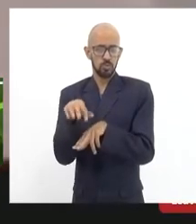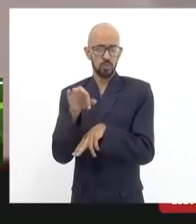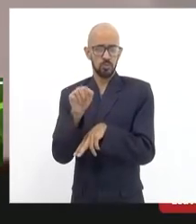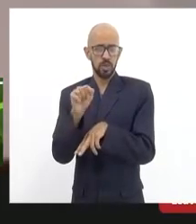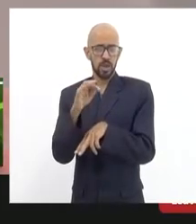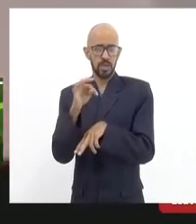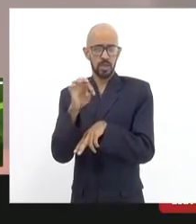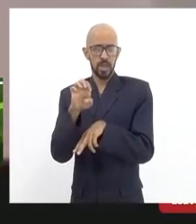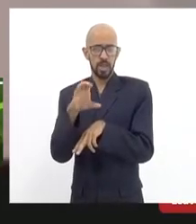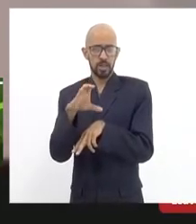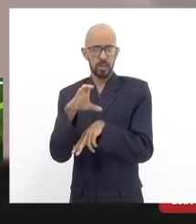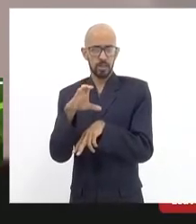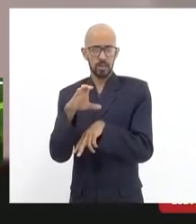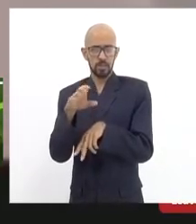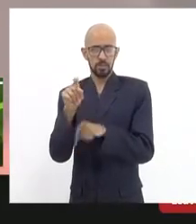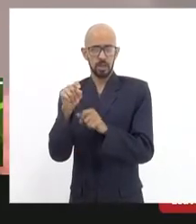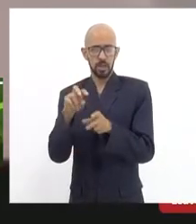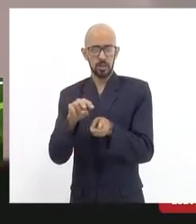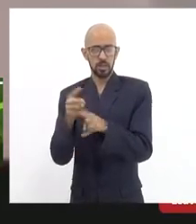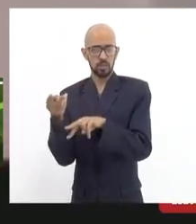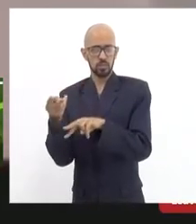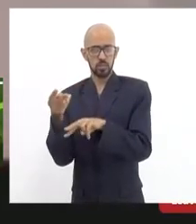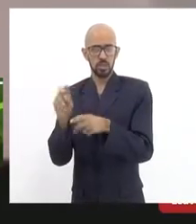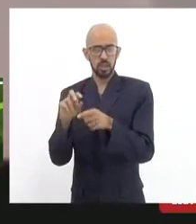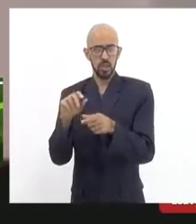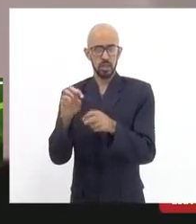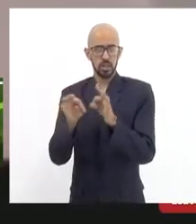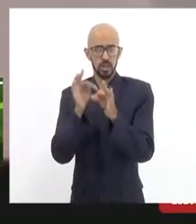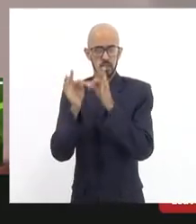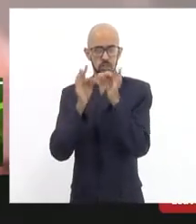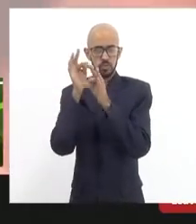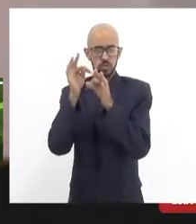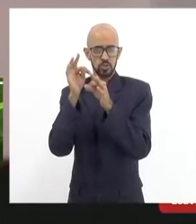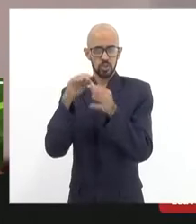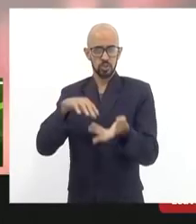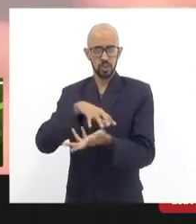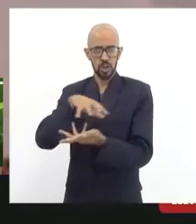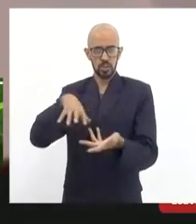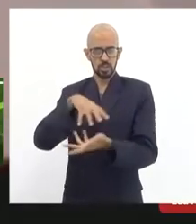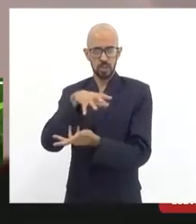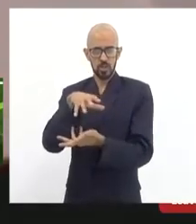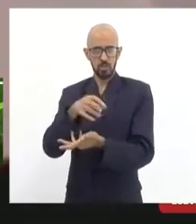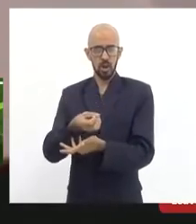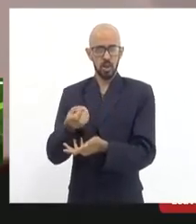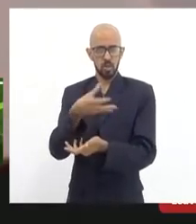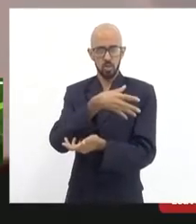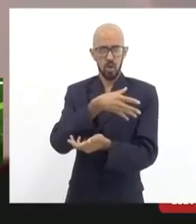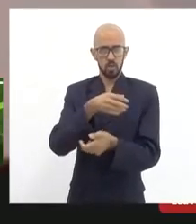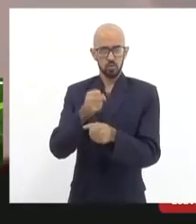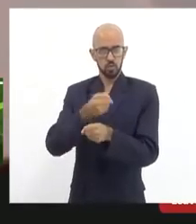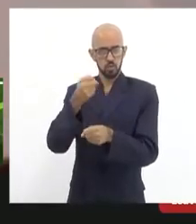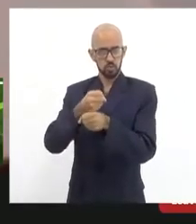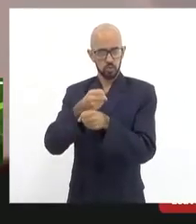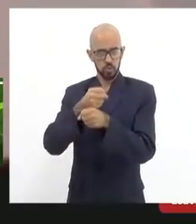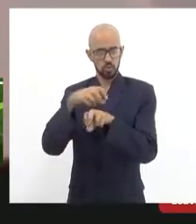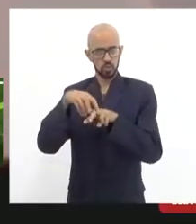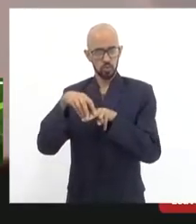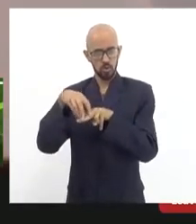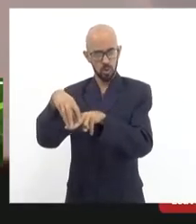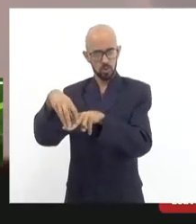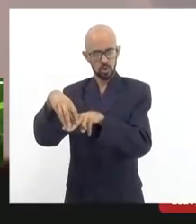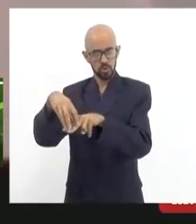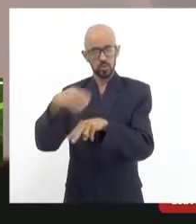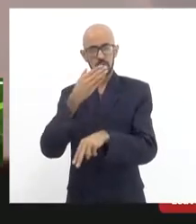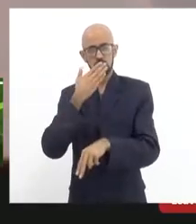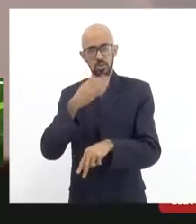a tecnologia de restauro de quem já tinha a tecnologia e passar para novos artesãos e construtores do bonde a gente pedia a